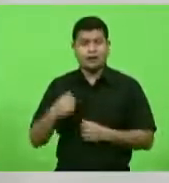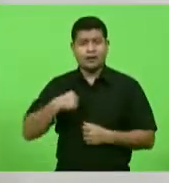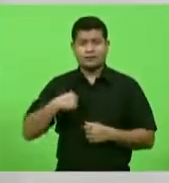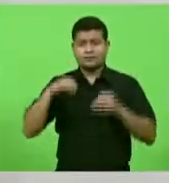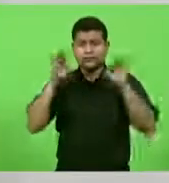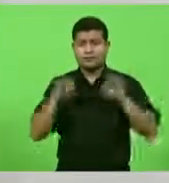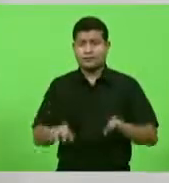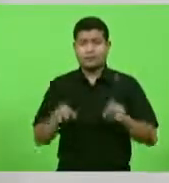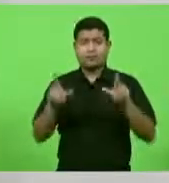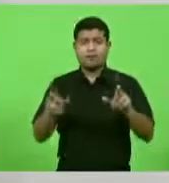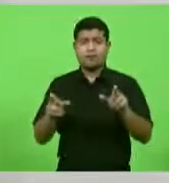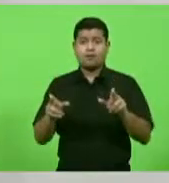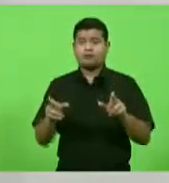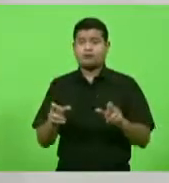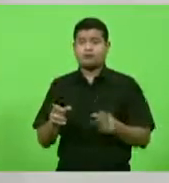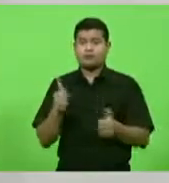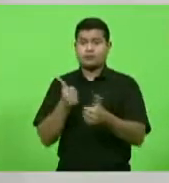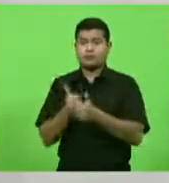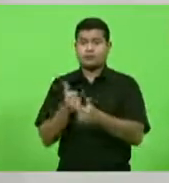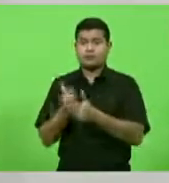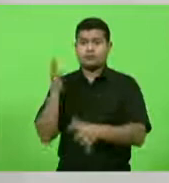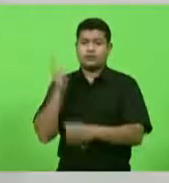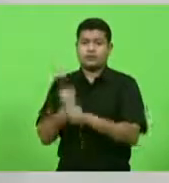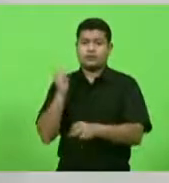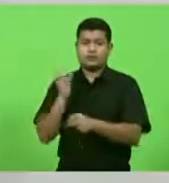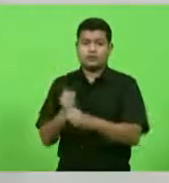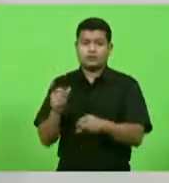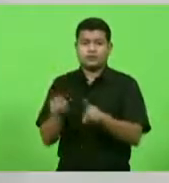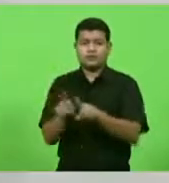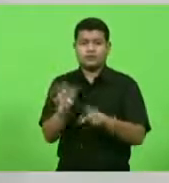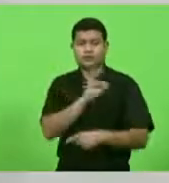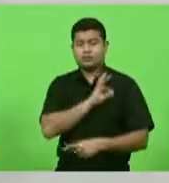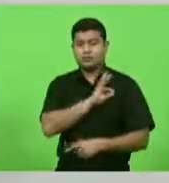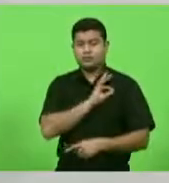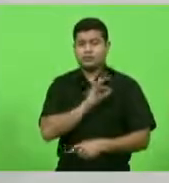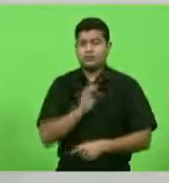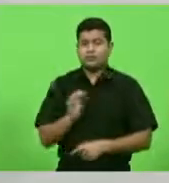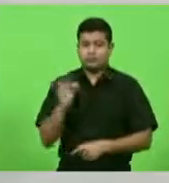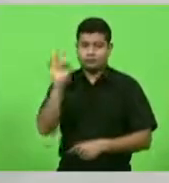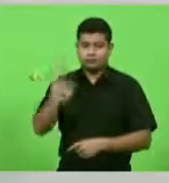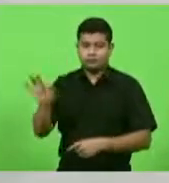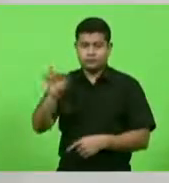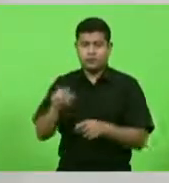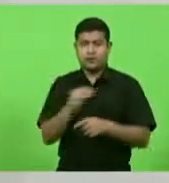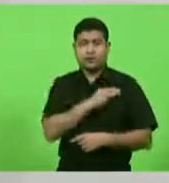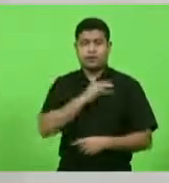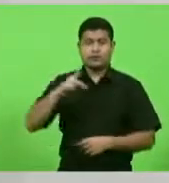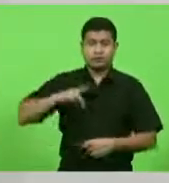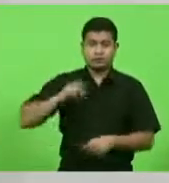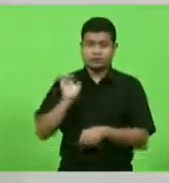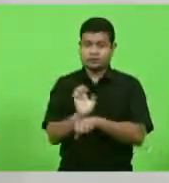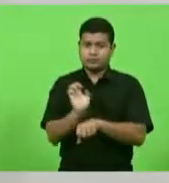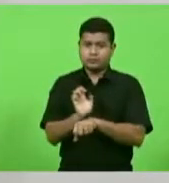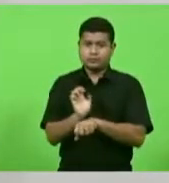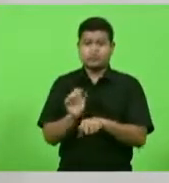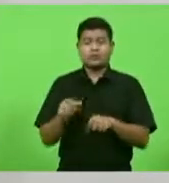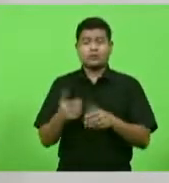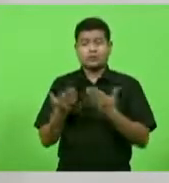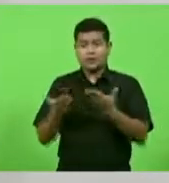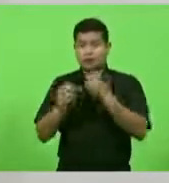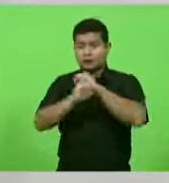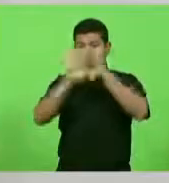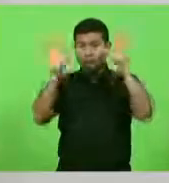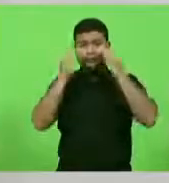aconteceu com o Tribunal de Contas, com a Polícia Federal, com o Ministério Público Estadual, ficará claro